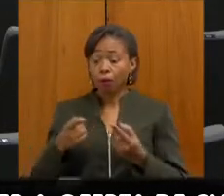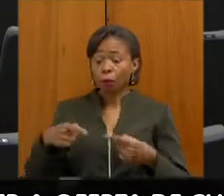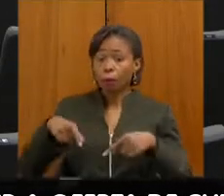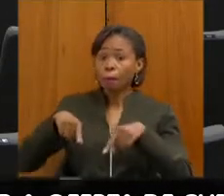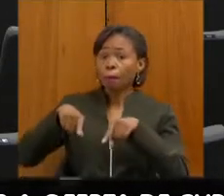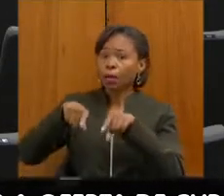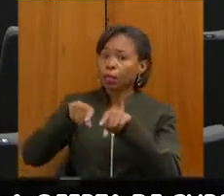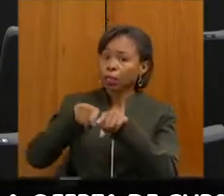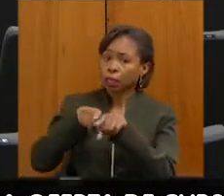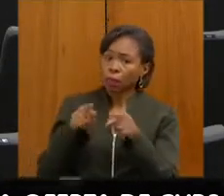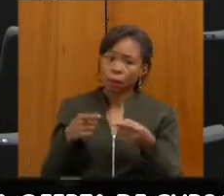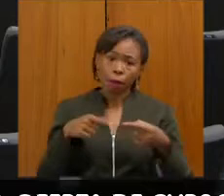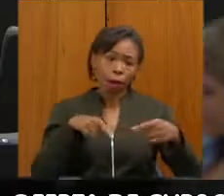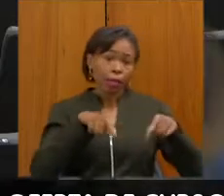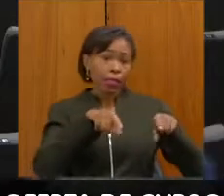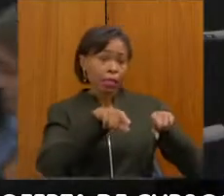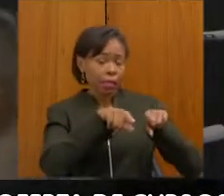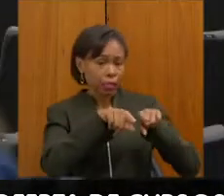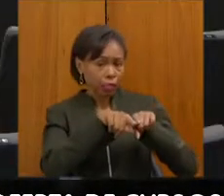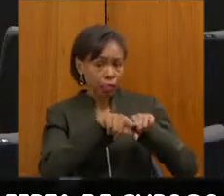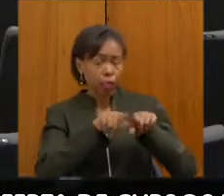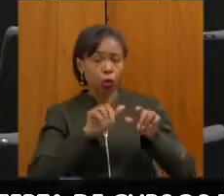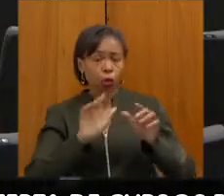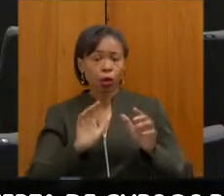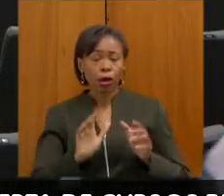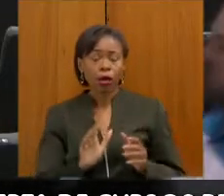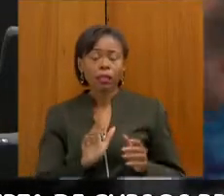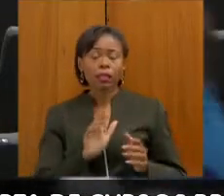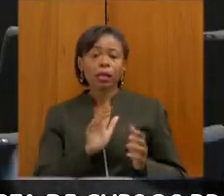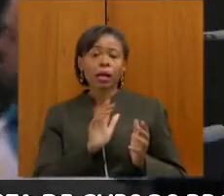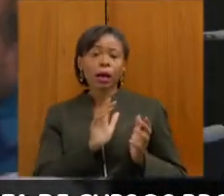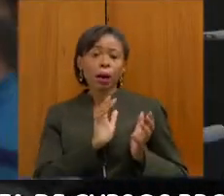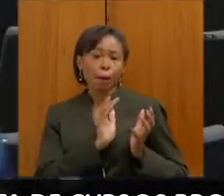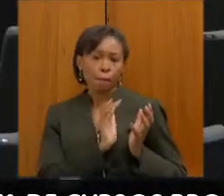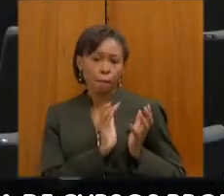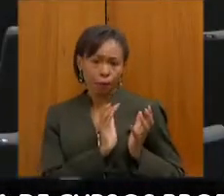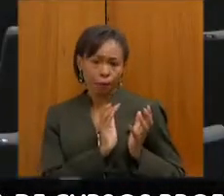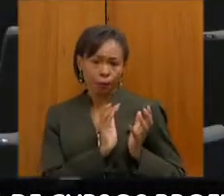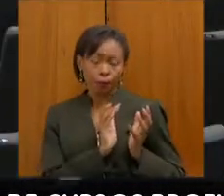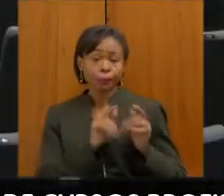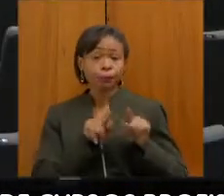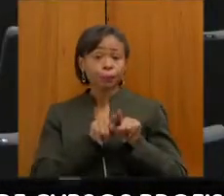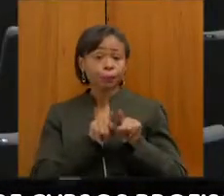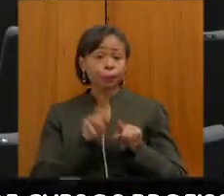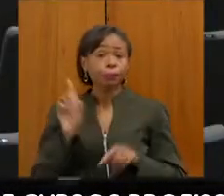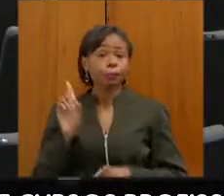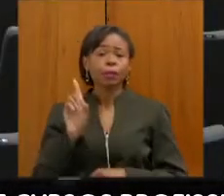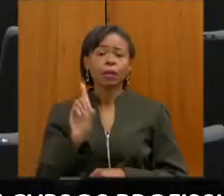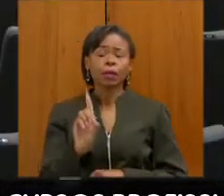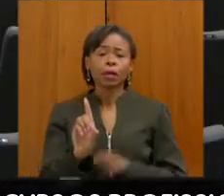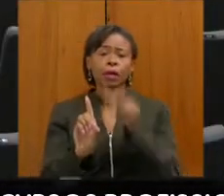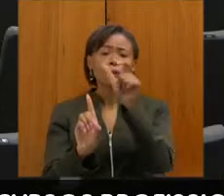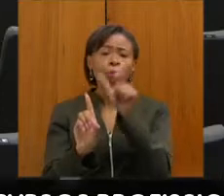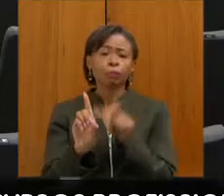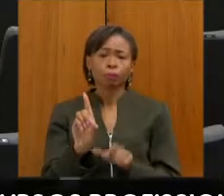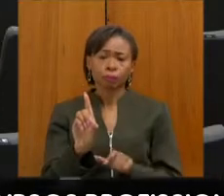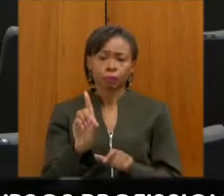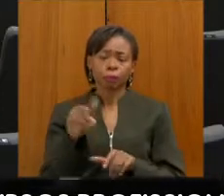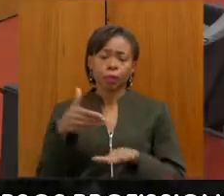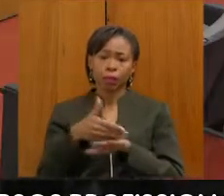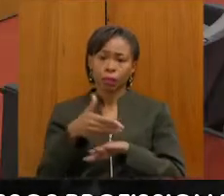ou parcerias com as APAES, com a participação de representantes dessas associações,